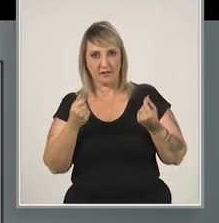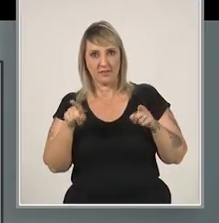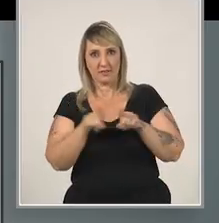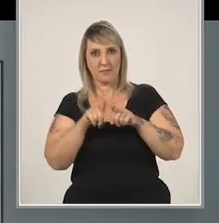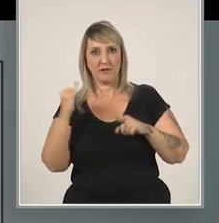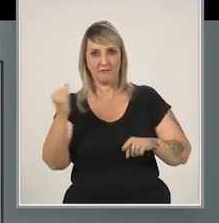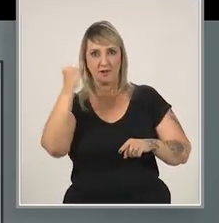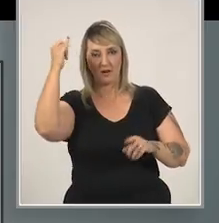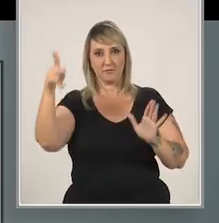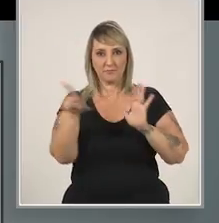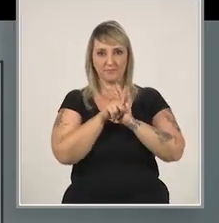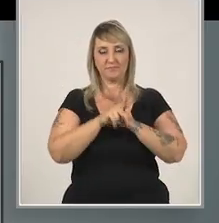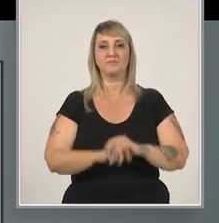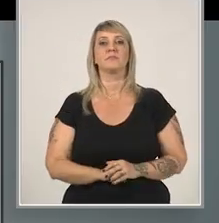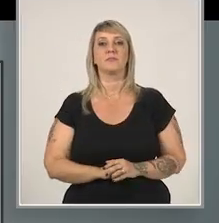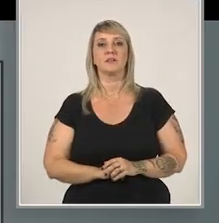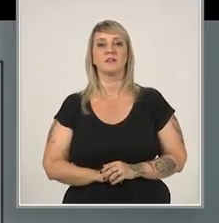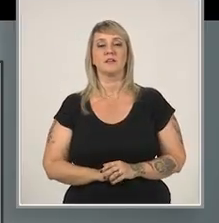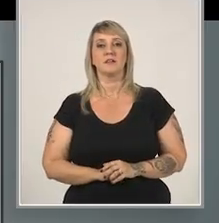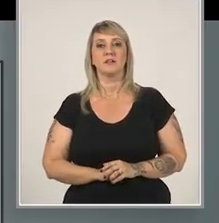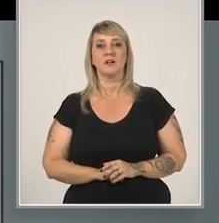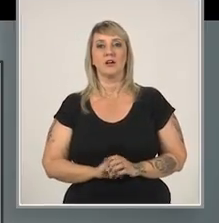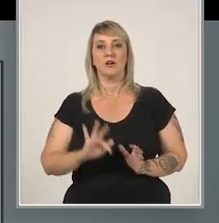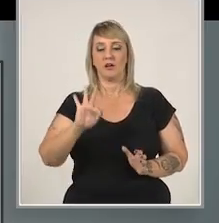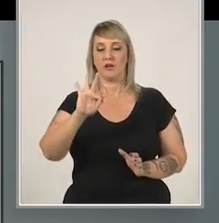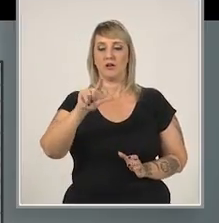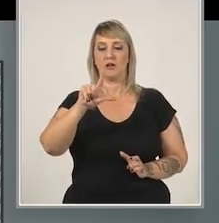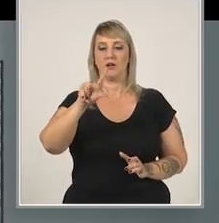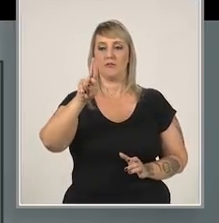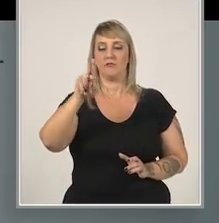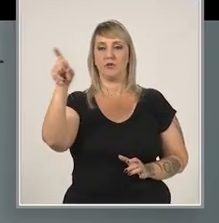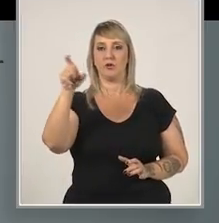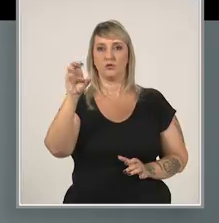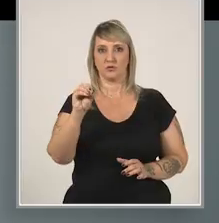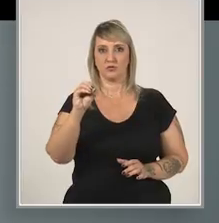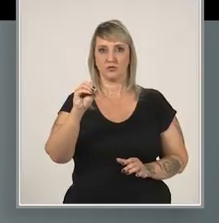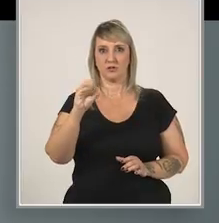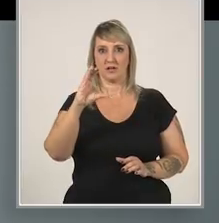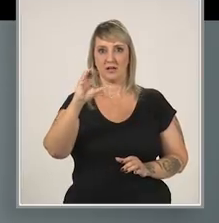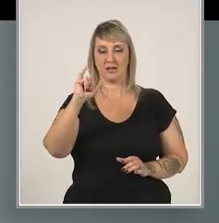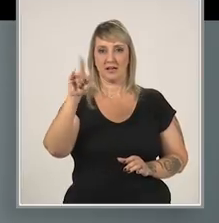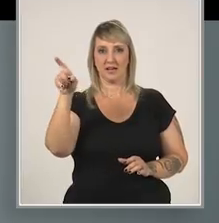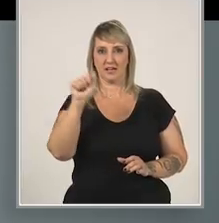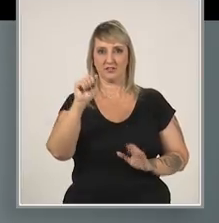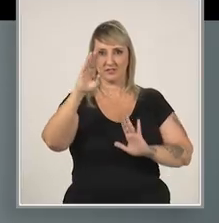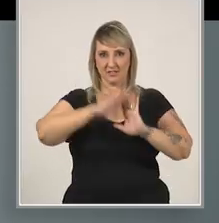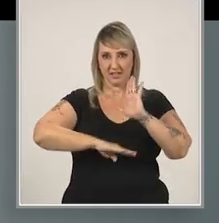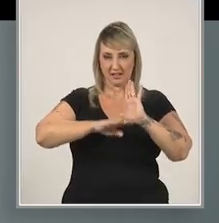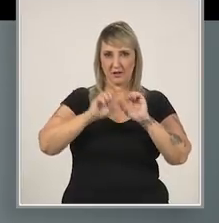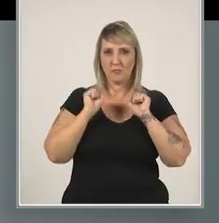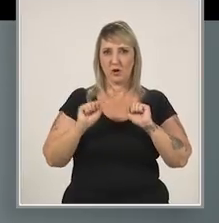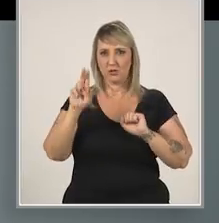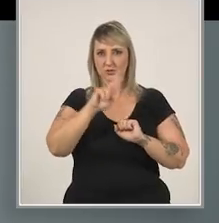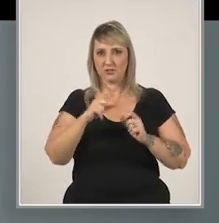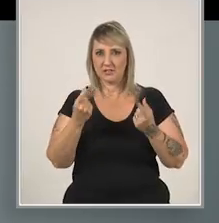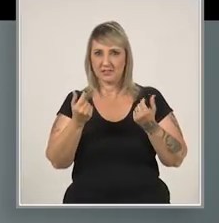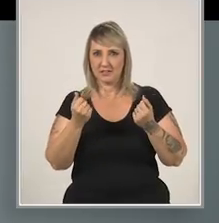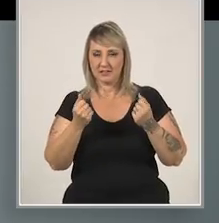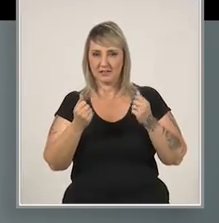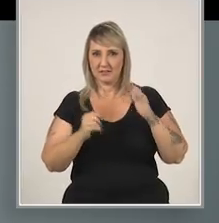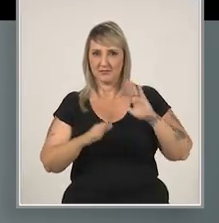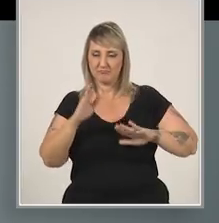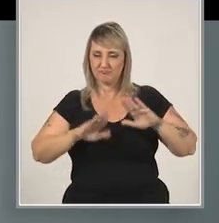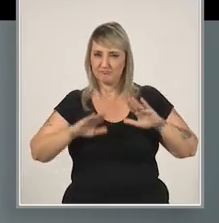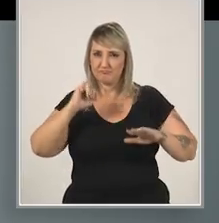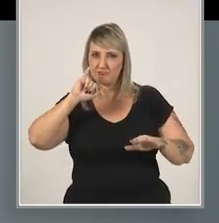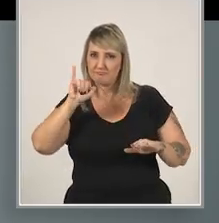e do seu valor. A aplicação do fluxo de caixa descontado também permite usar as finanças da empresa de